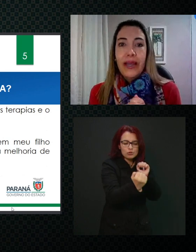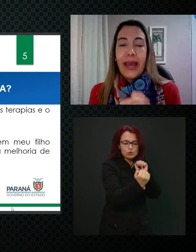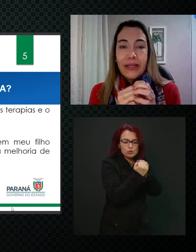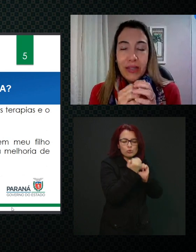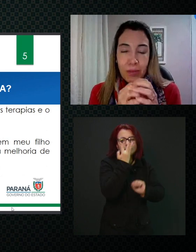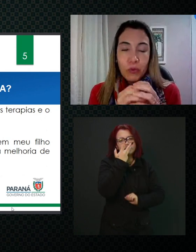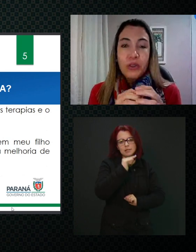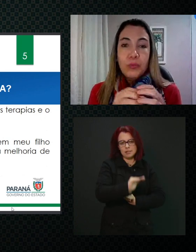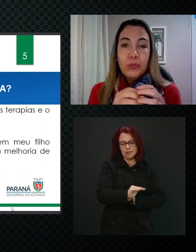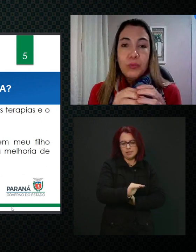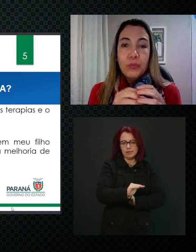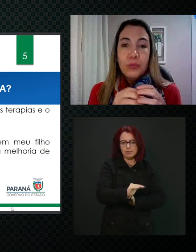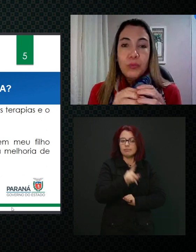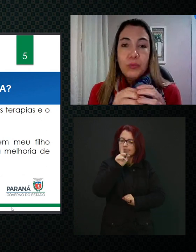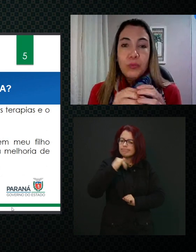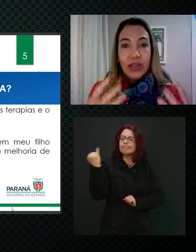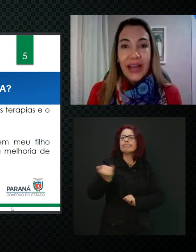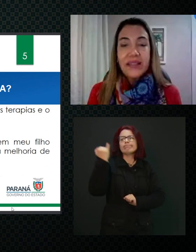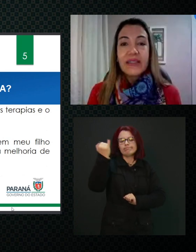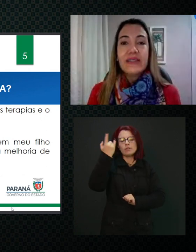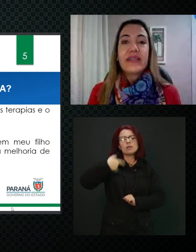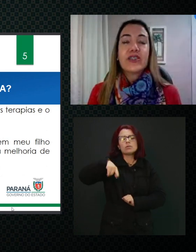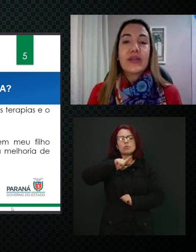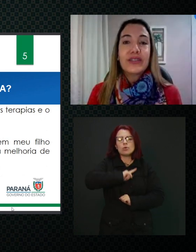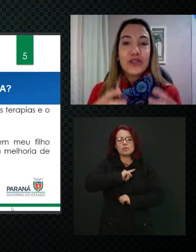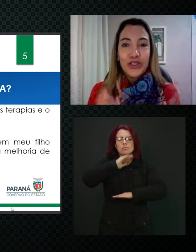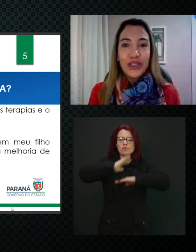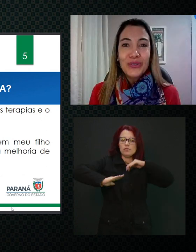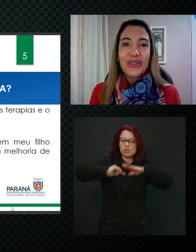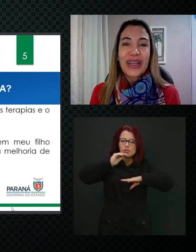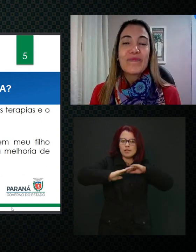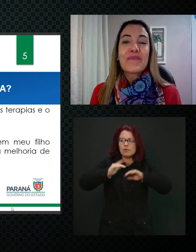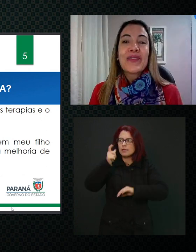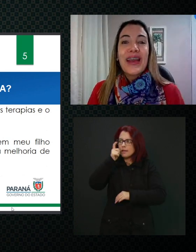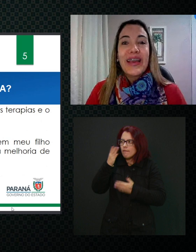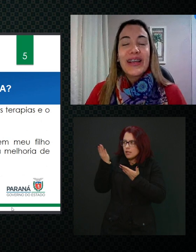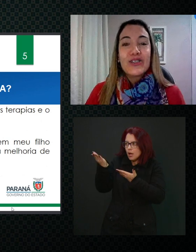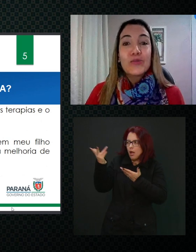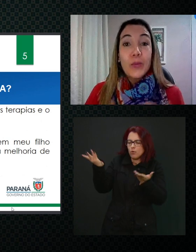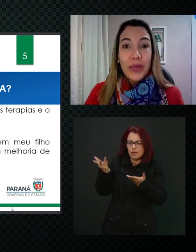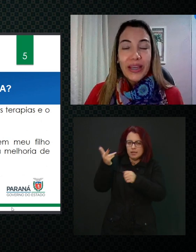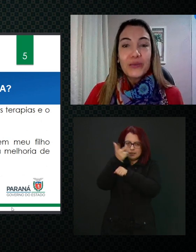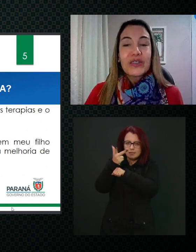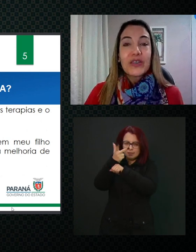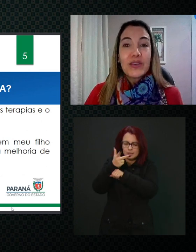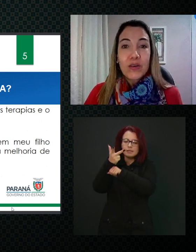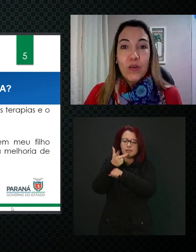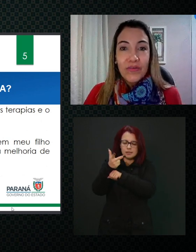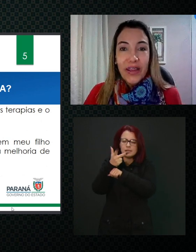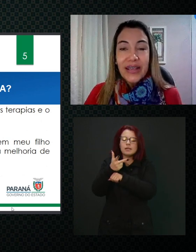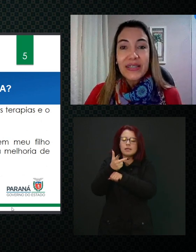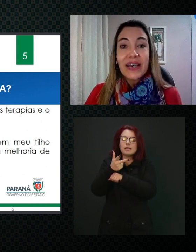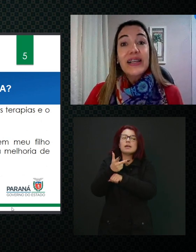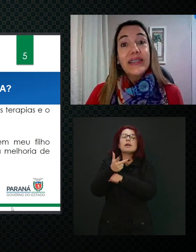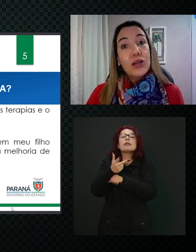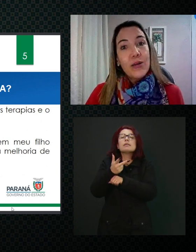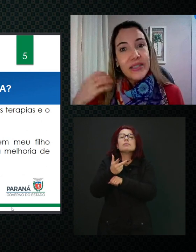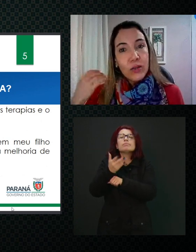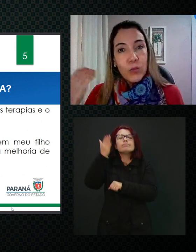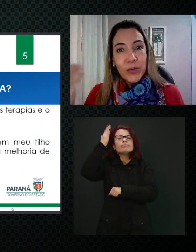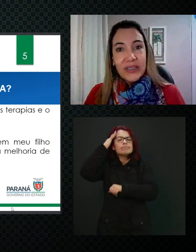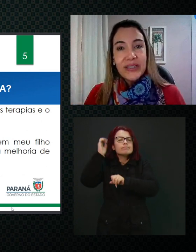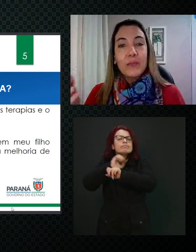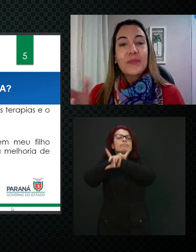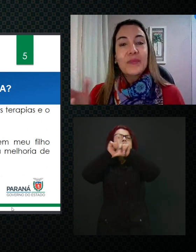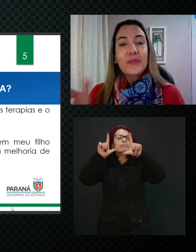É muito importante que os profissionais que estejam assistindo, né, este momento, essa nossa conversa, tenham